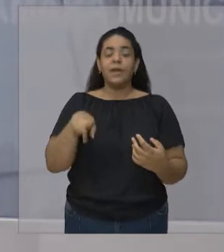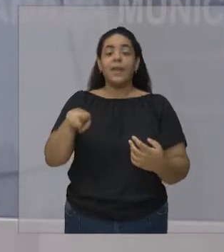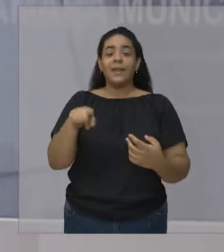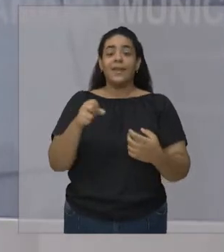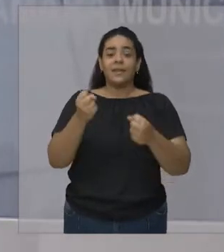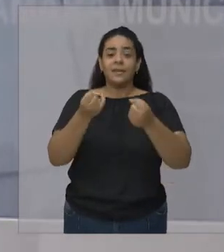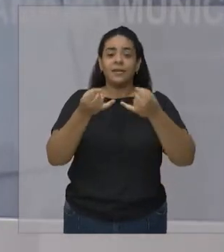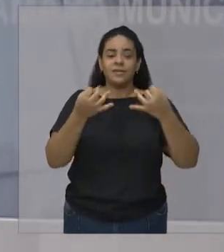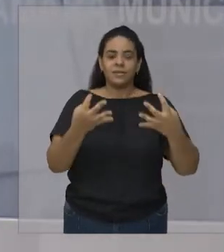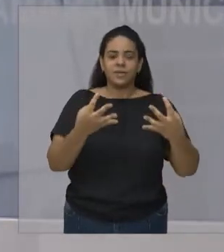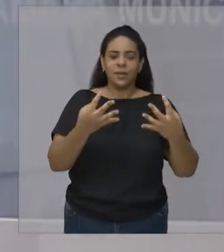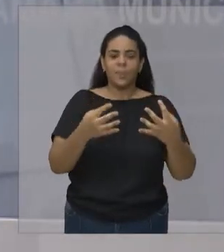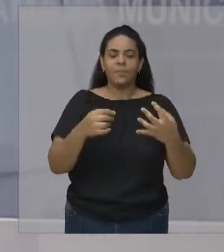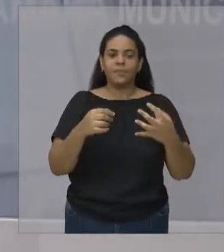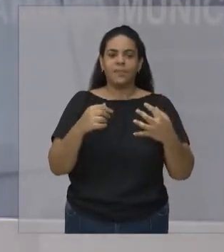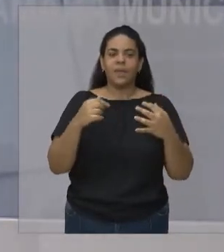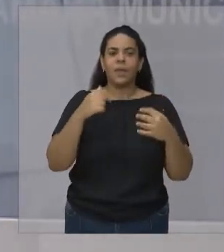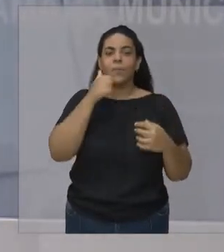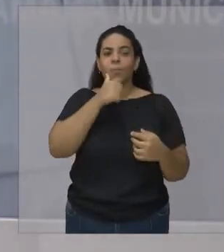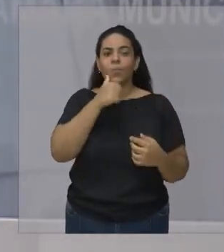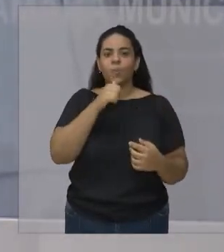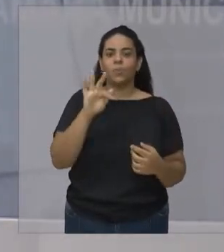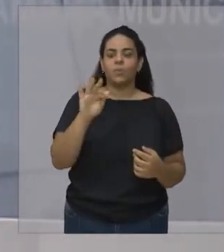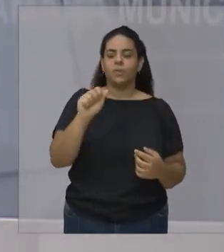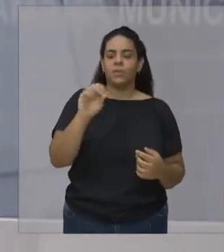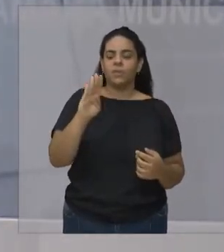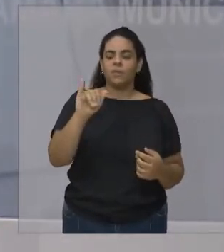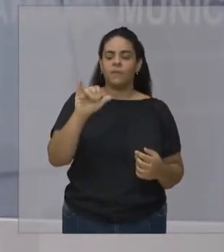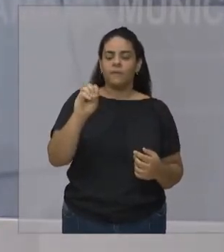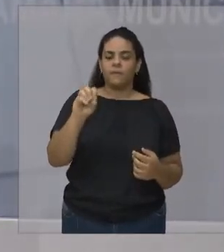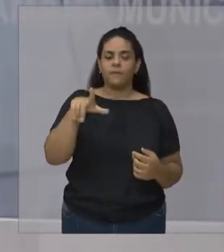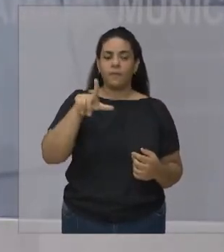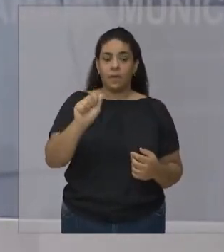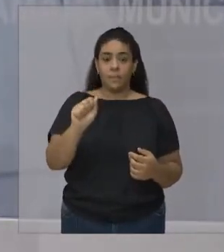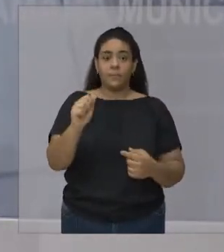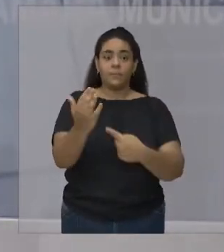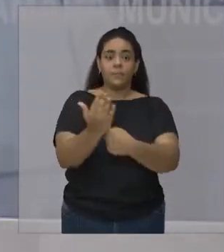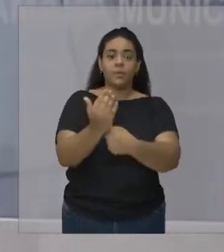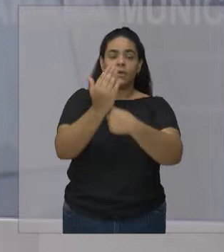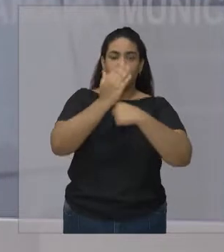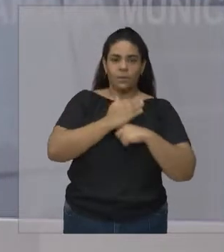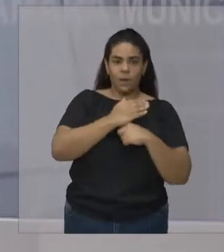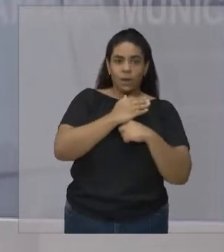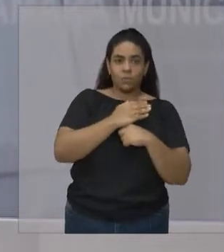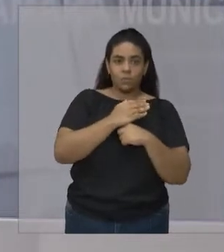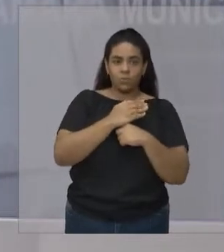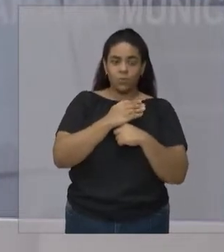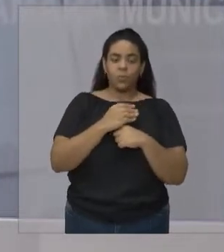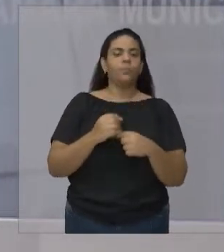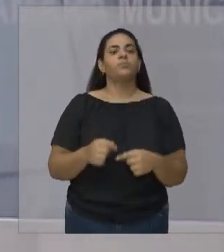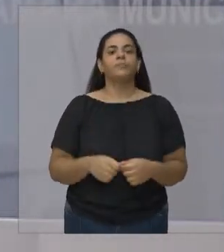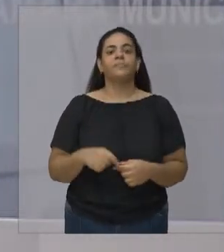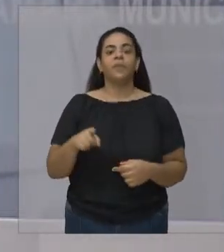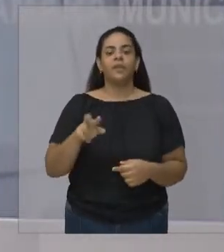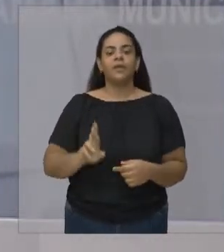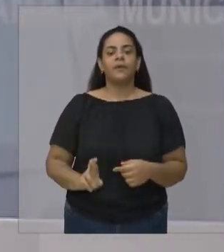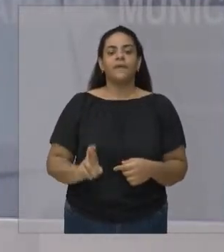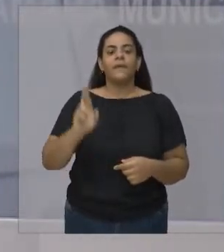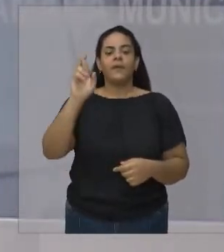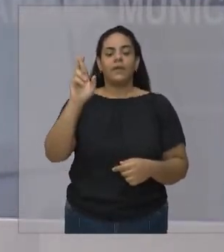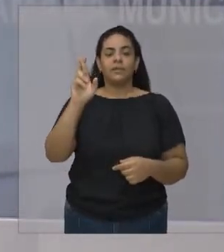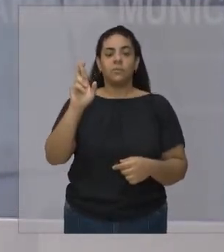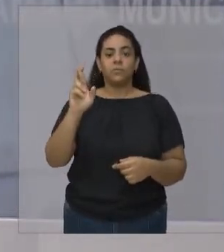casa Que é a Fabiola Molina A Fabiola hoje tem me ajudado bastante Ela está à frente lá das